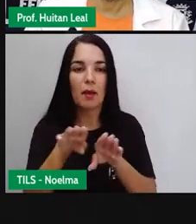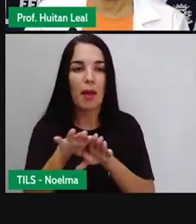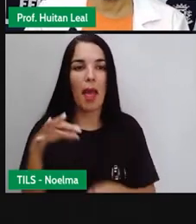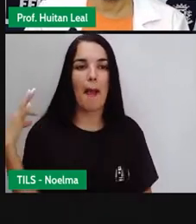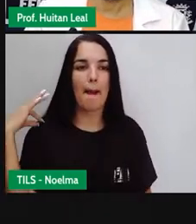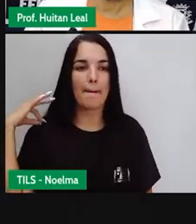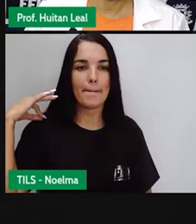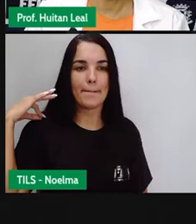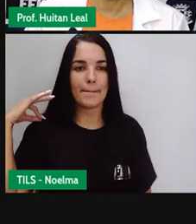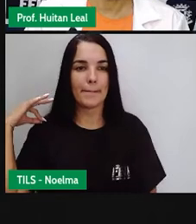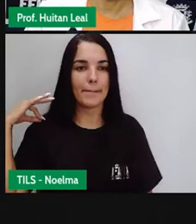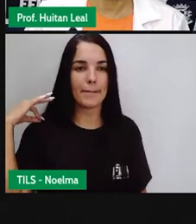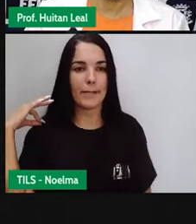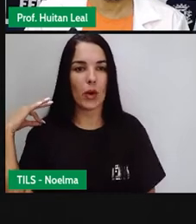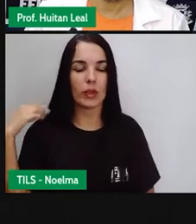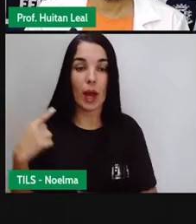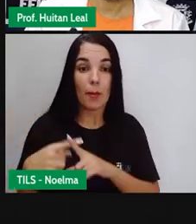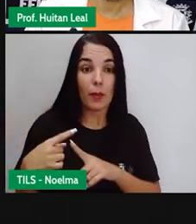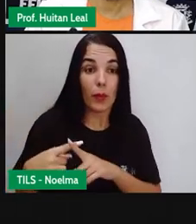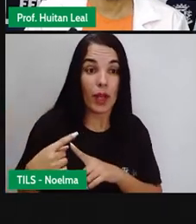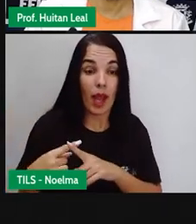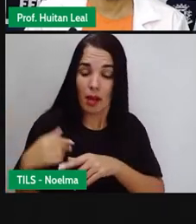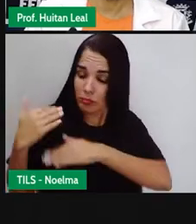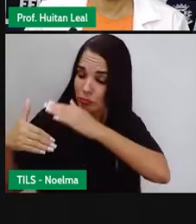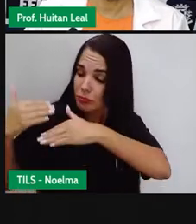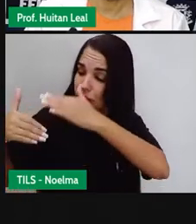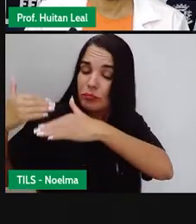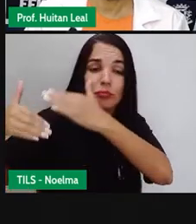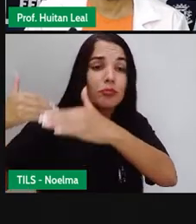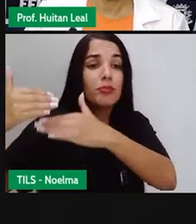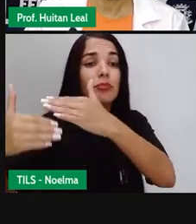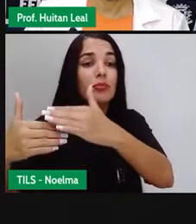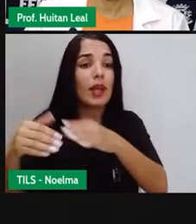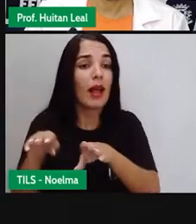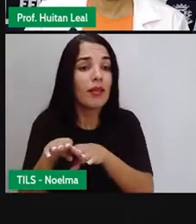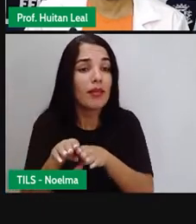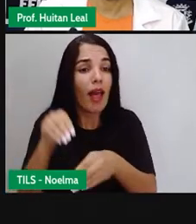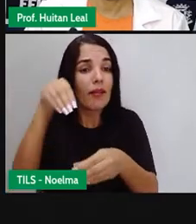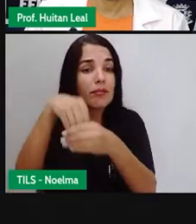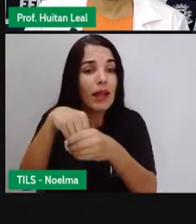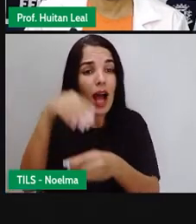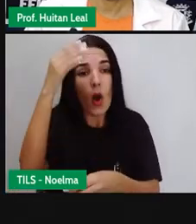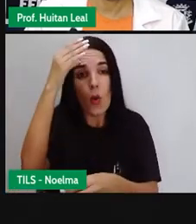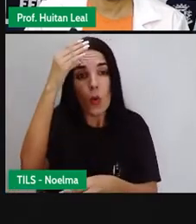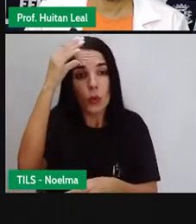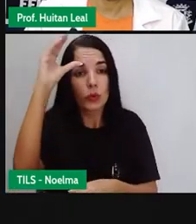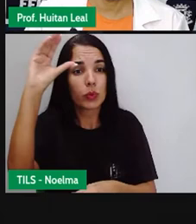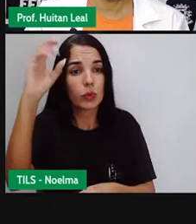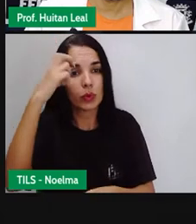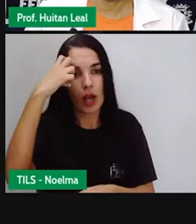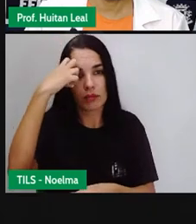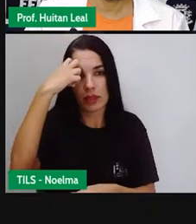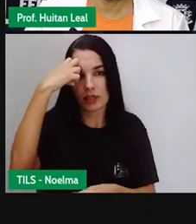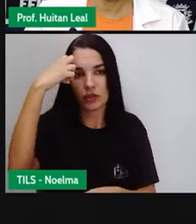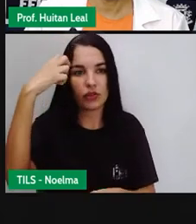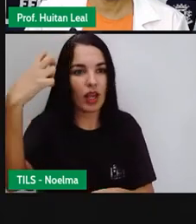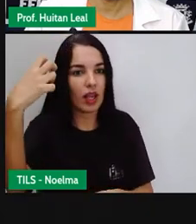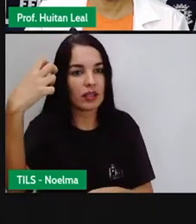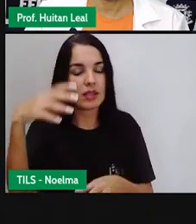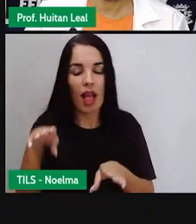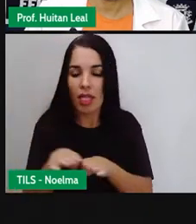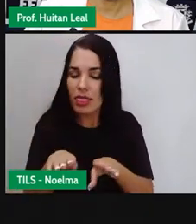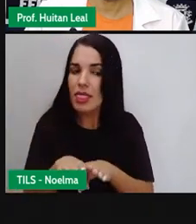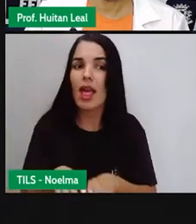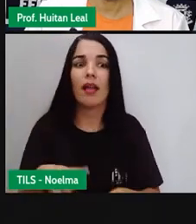cultura, a empregos. E, felizmente, eles têm um senso de comunidade muito grande e